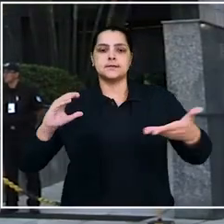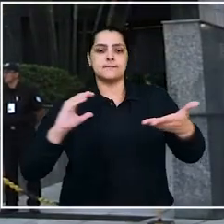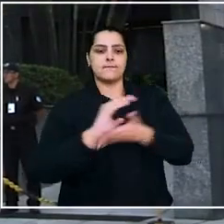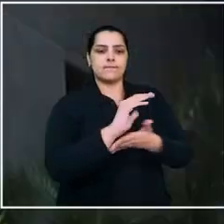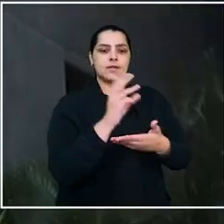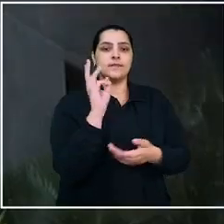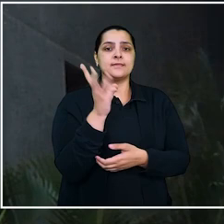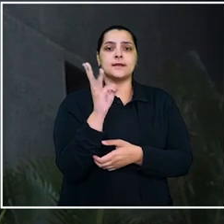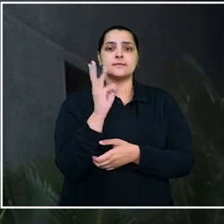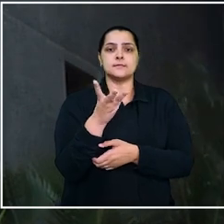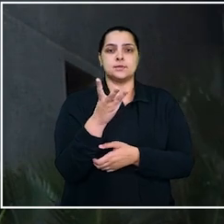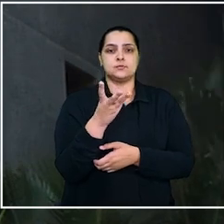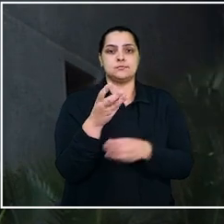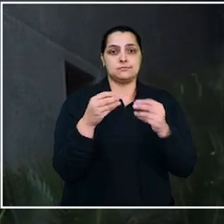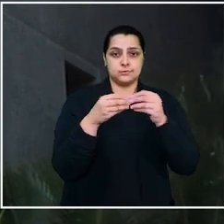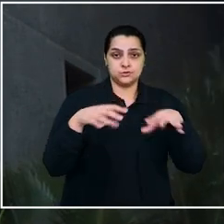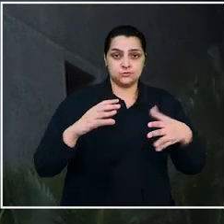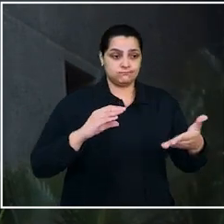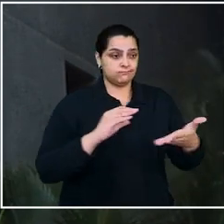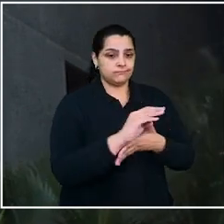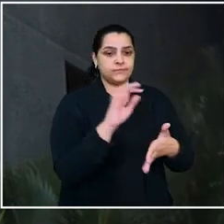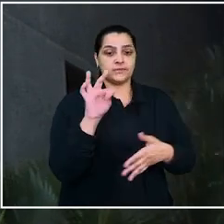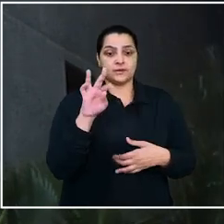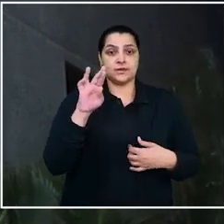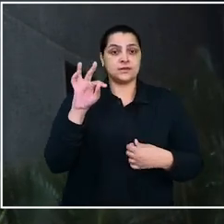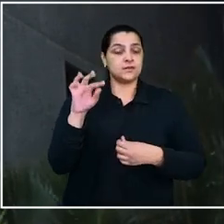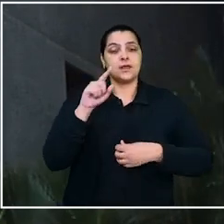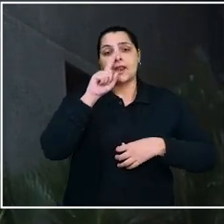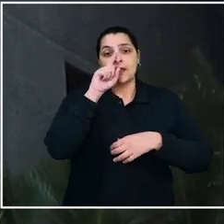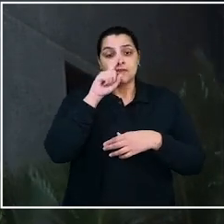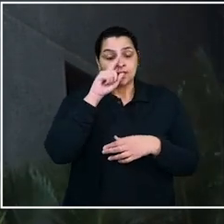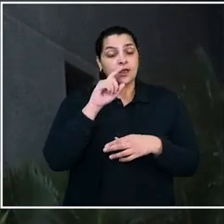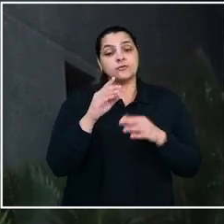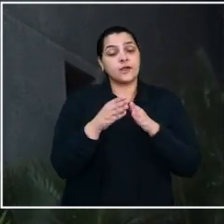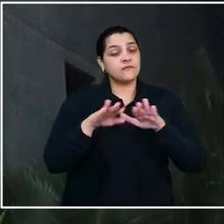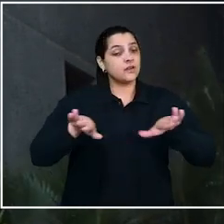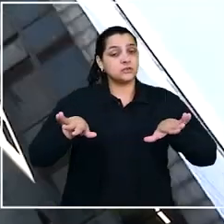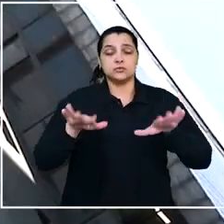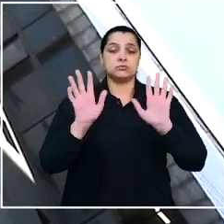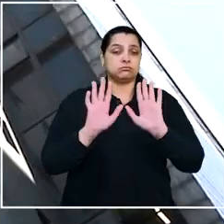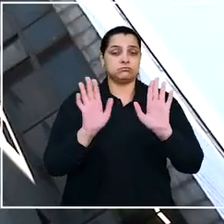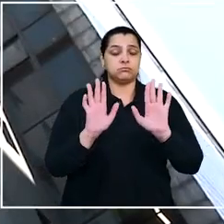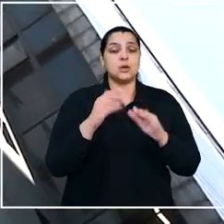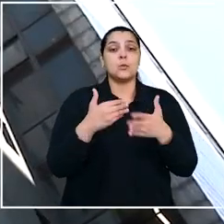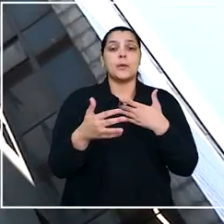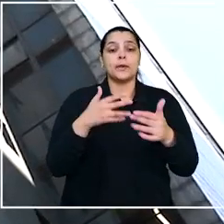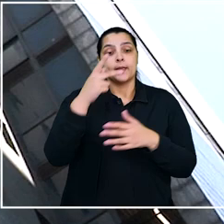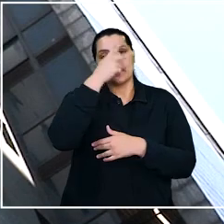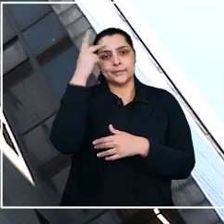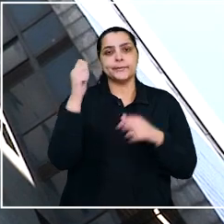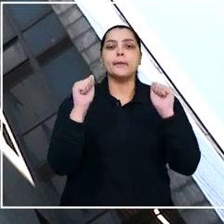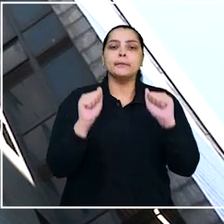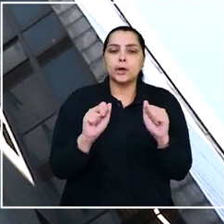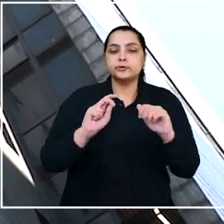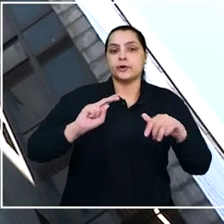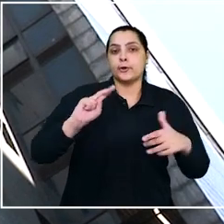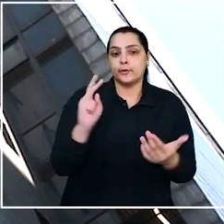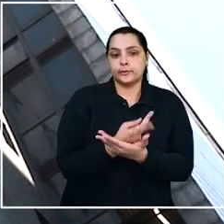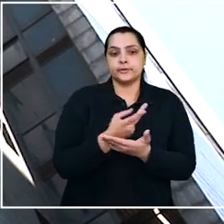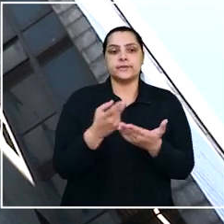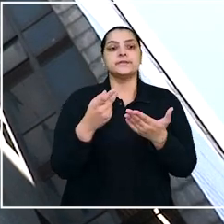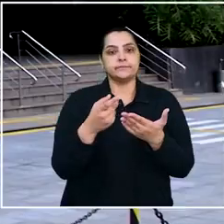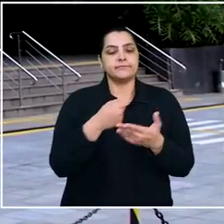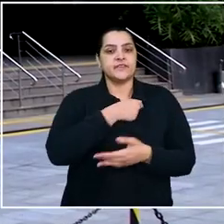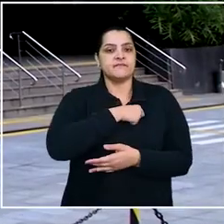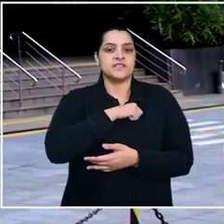indenizar a profissional em R$ mil. O TRT afastou a gravidade do fato por entender que qualquer pessoa pode passar